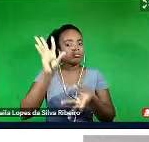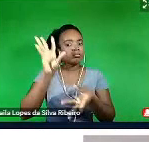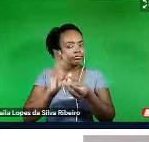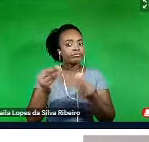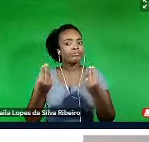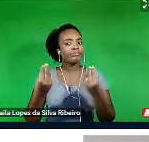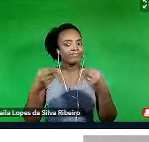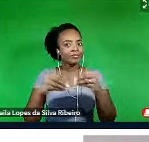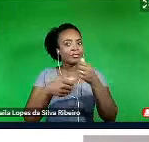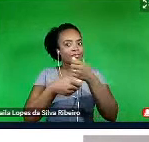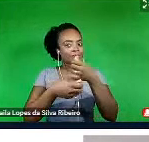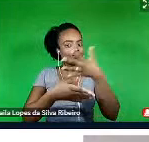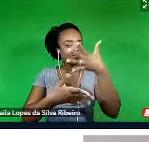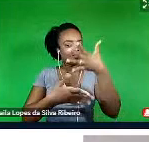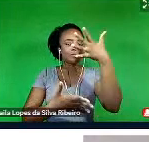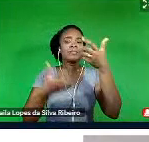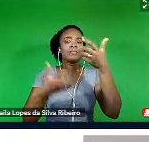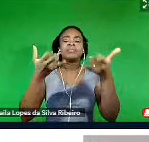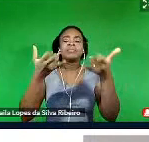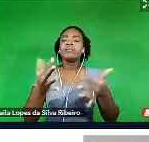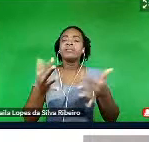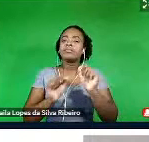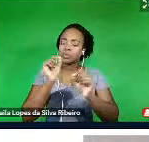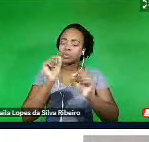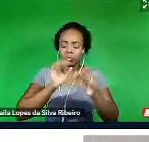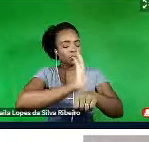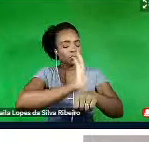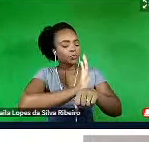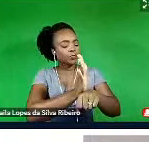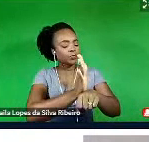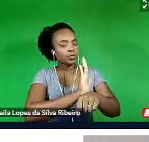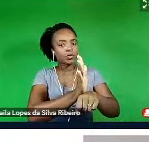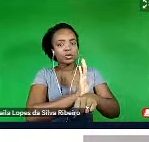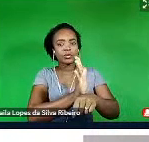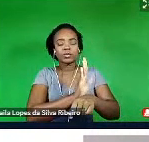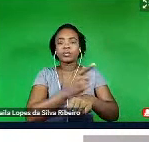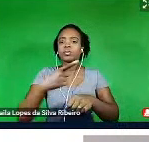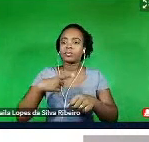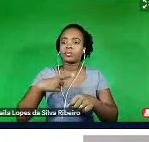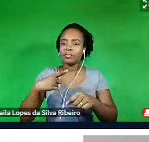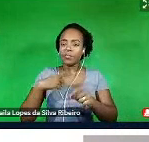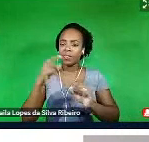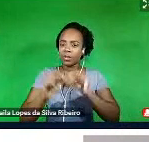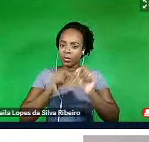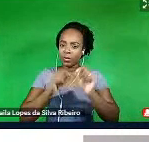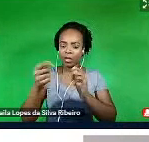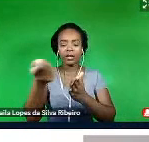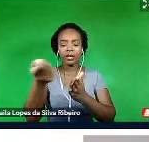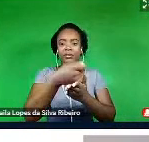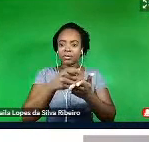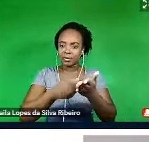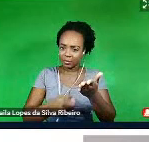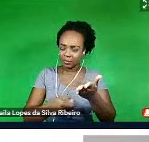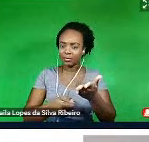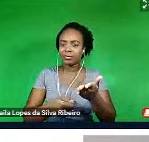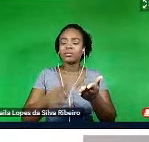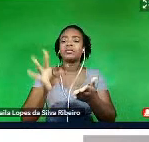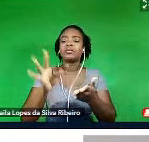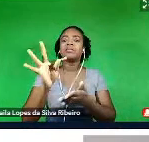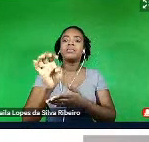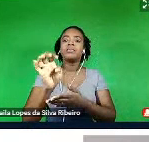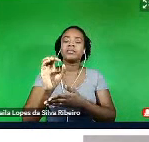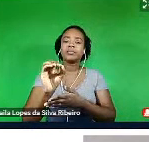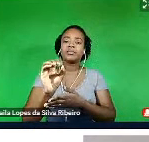que esse filme relata sobre o escritor Teodoro desenvolve uma relação de amor em